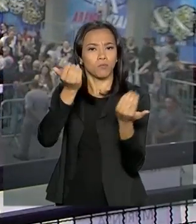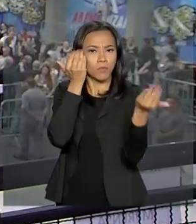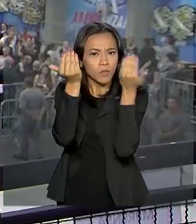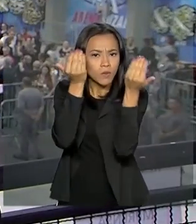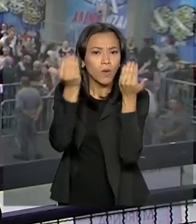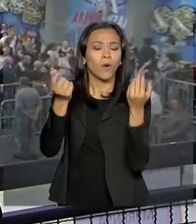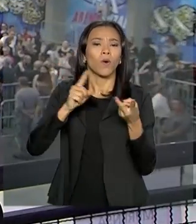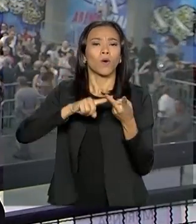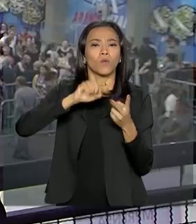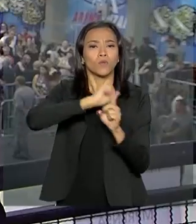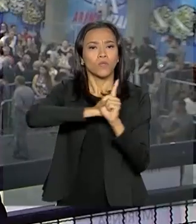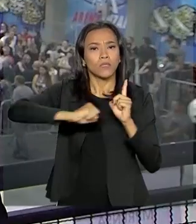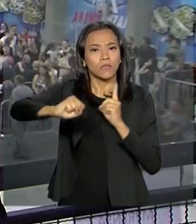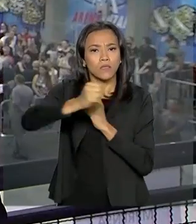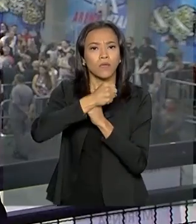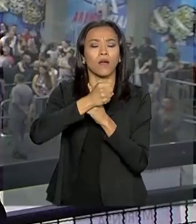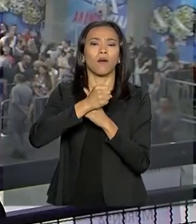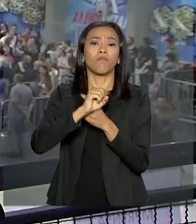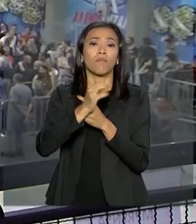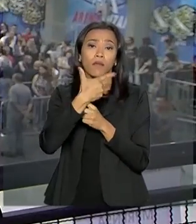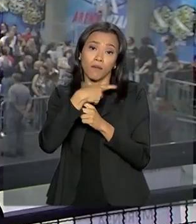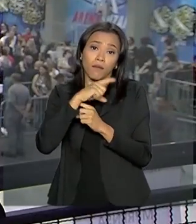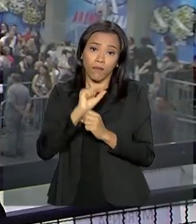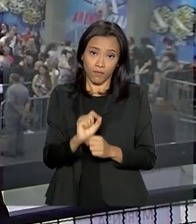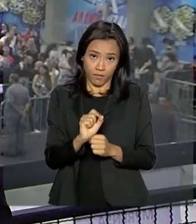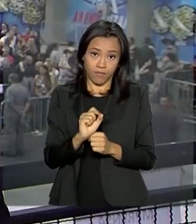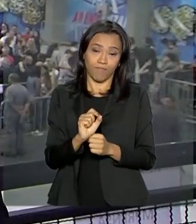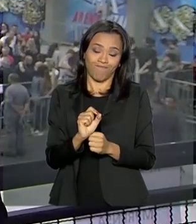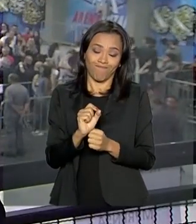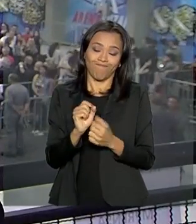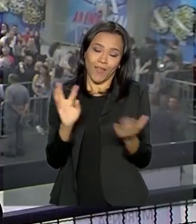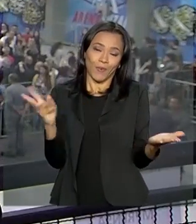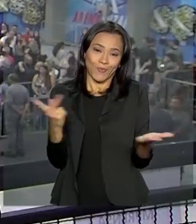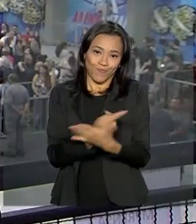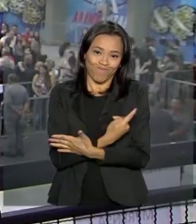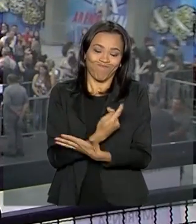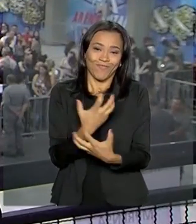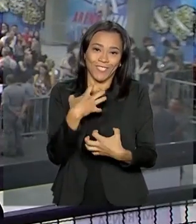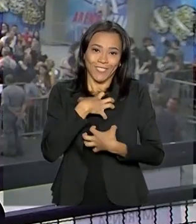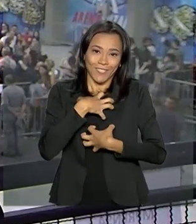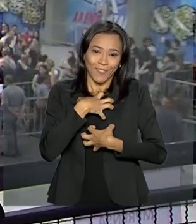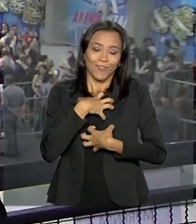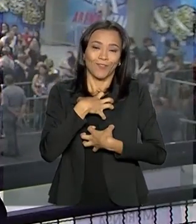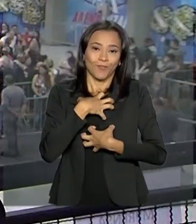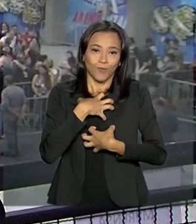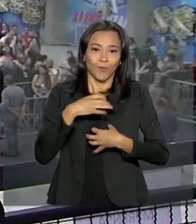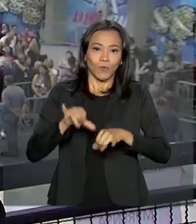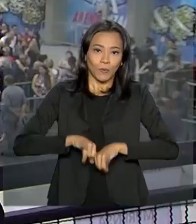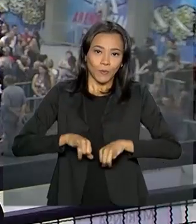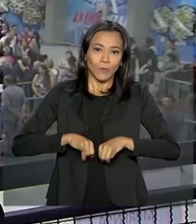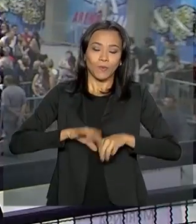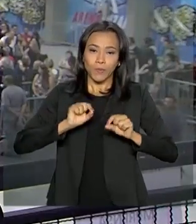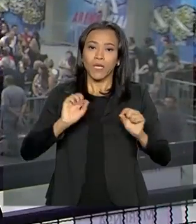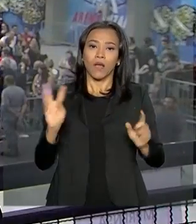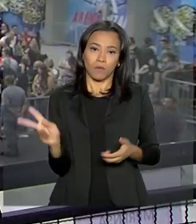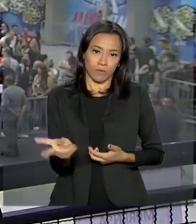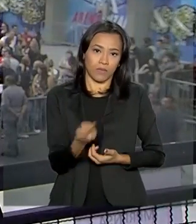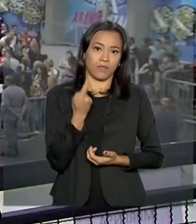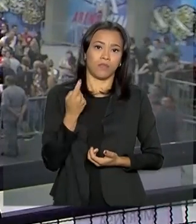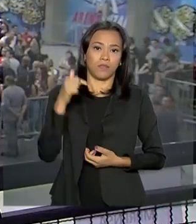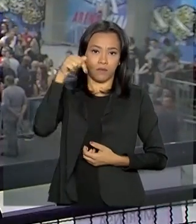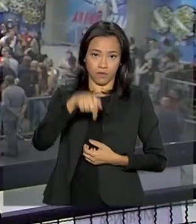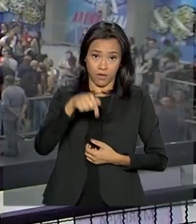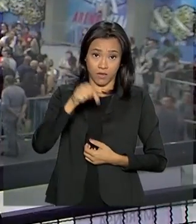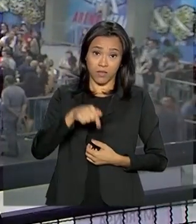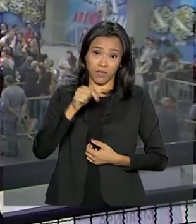também assistencial a quem está vivendo este momento difícil diante dessa tragédia que